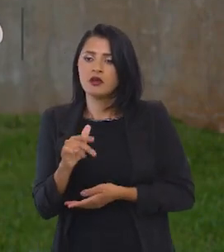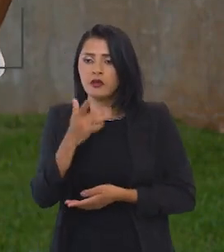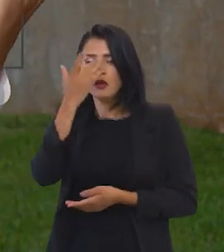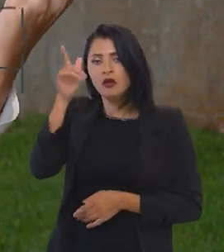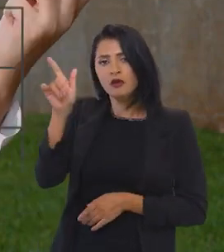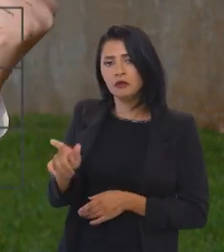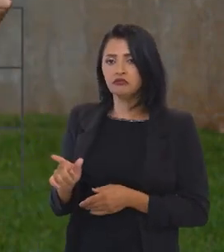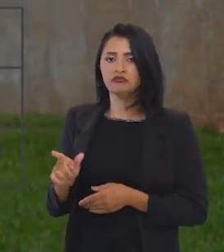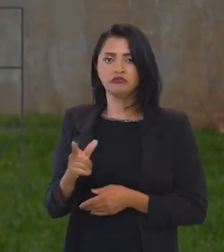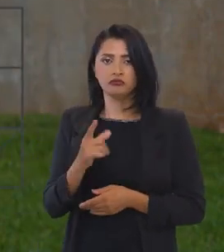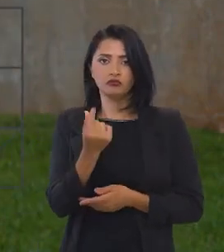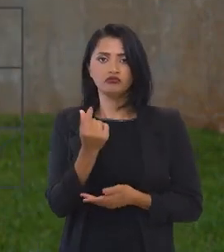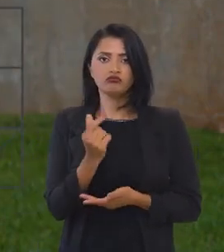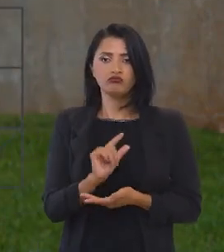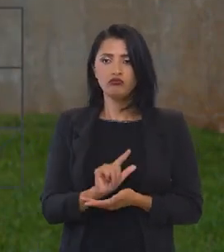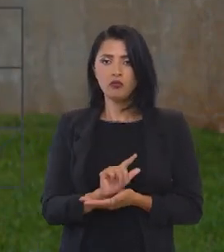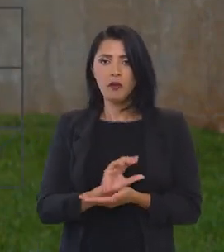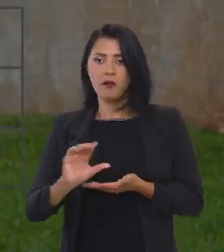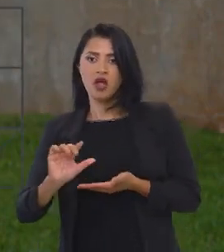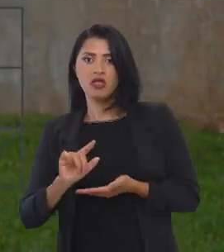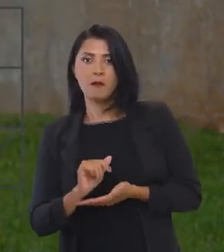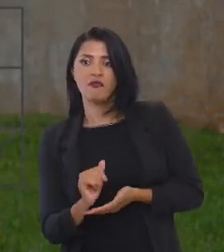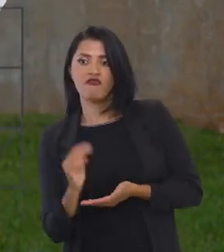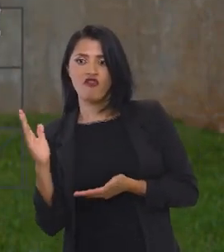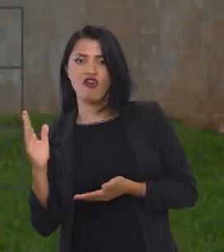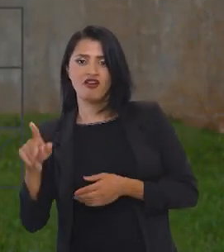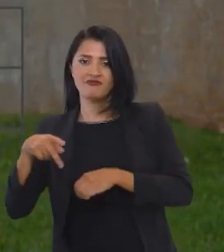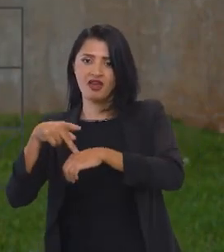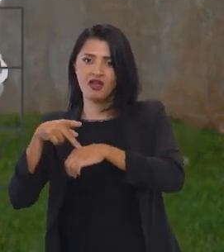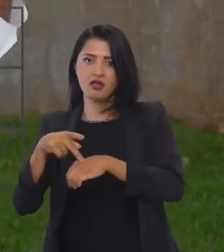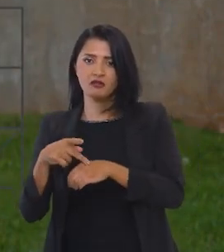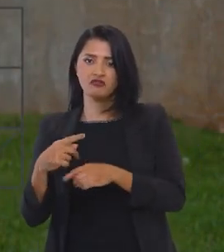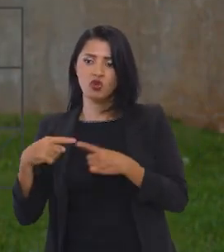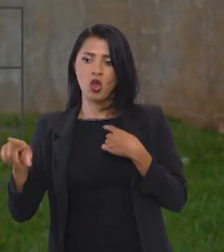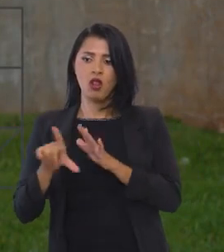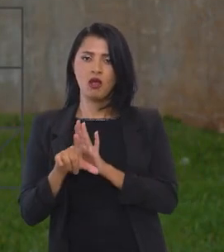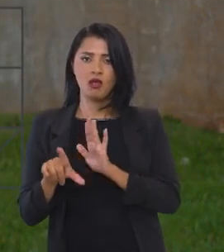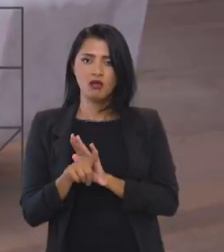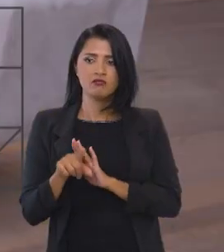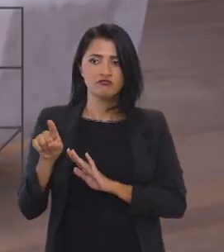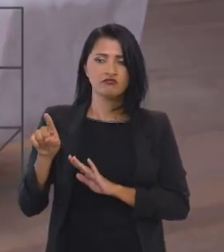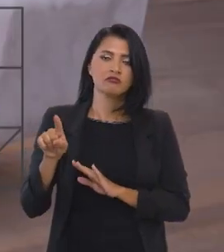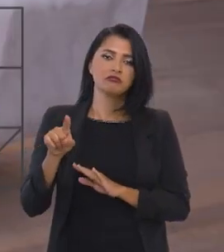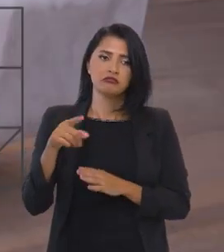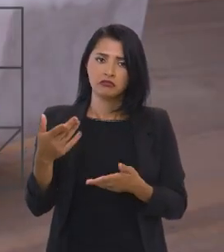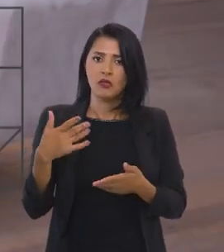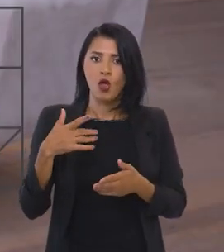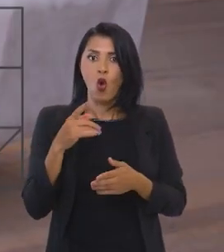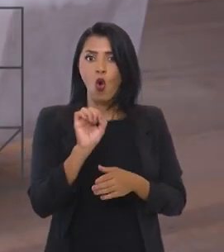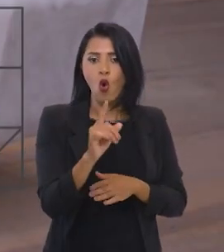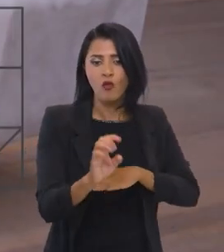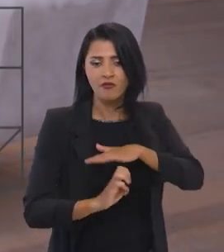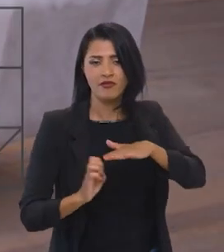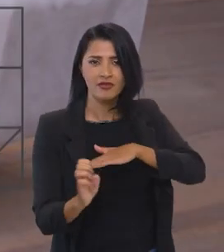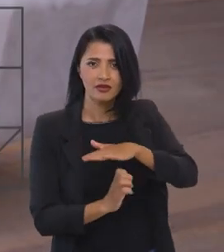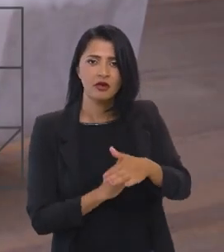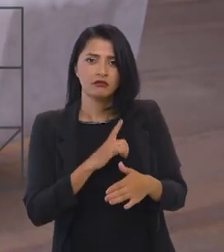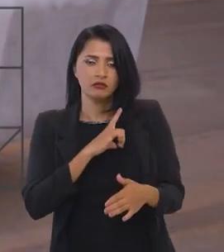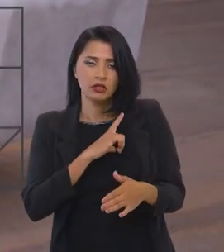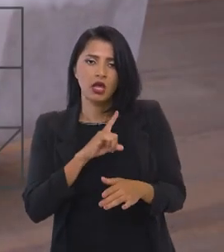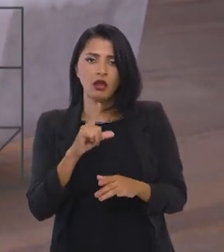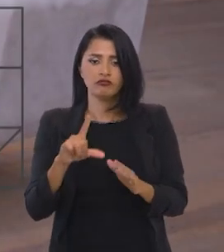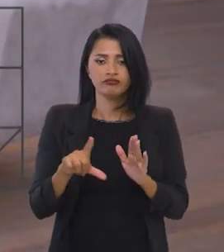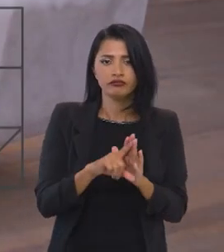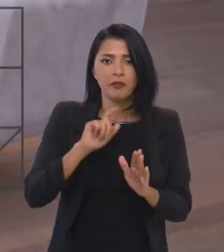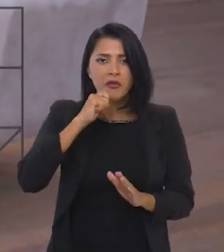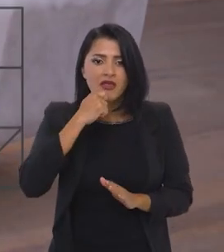aquela pessoa que manda dinheiro para o exterior de forma ilegal, daquela empresário